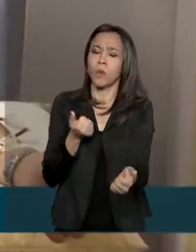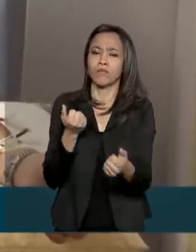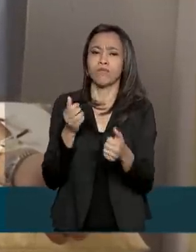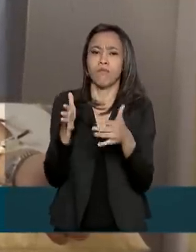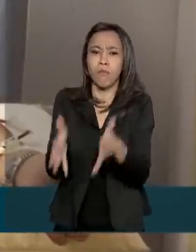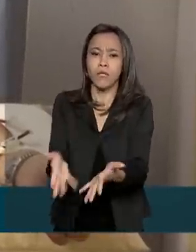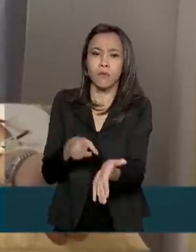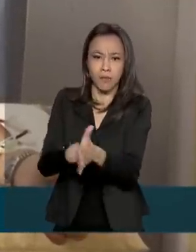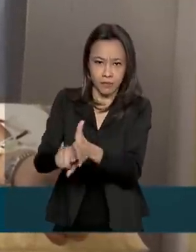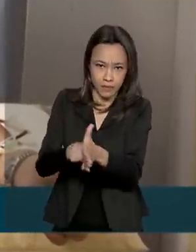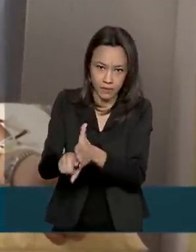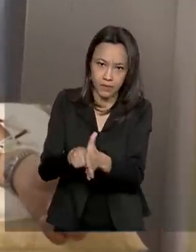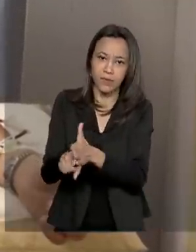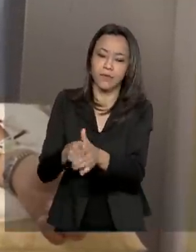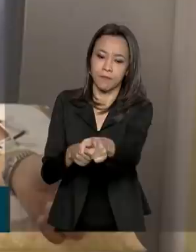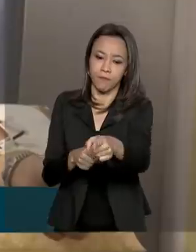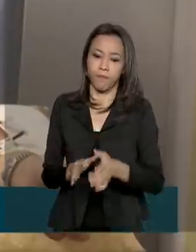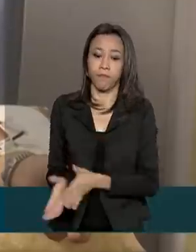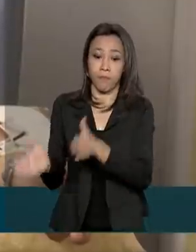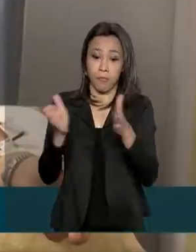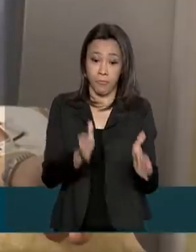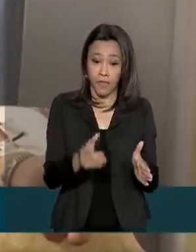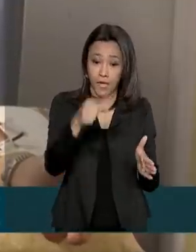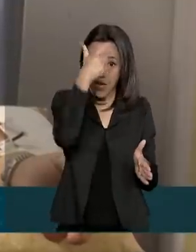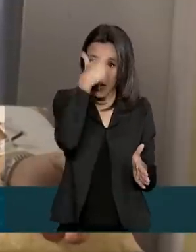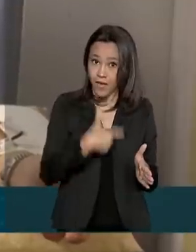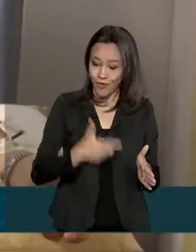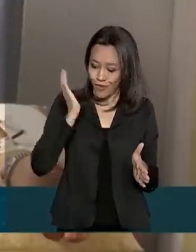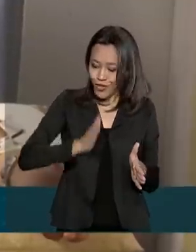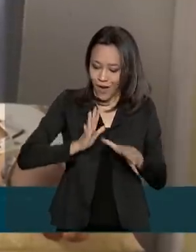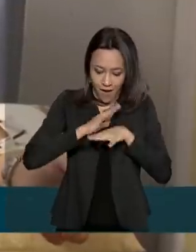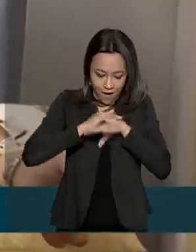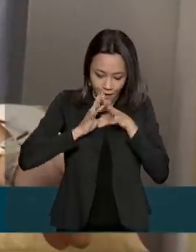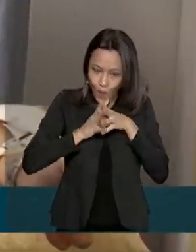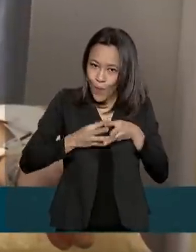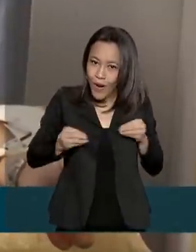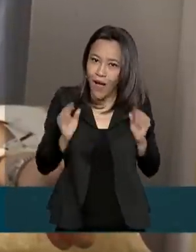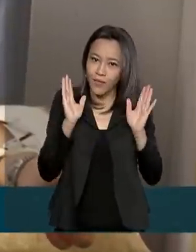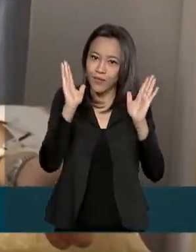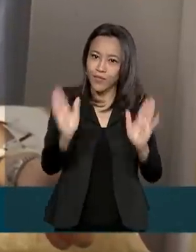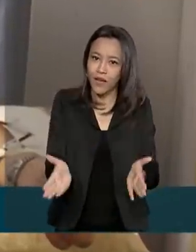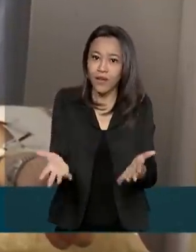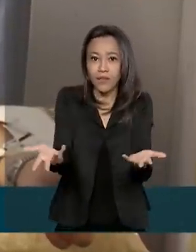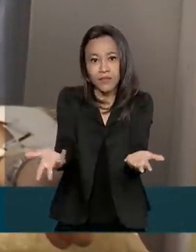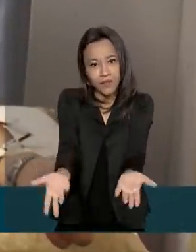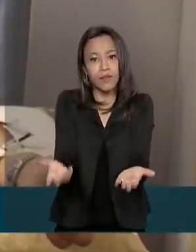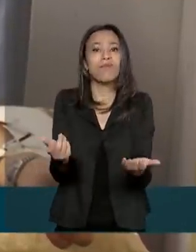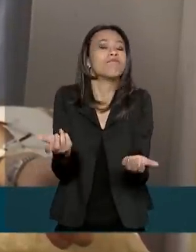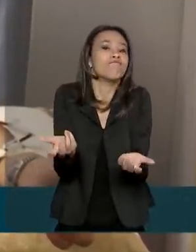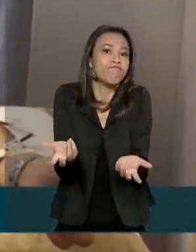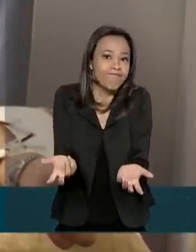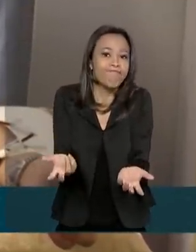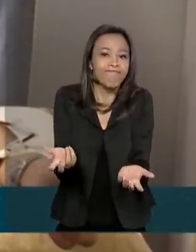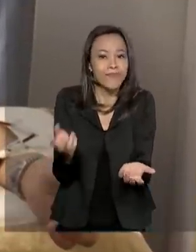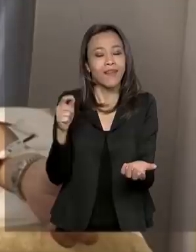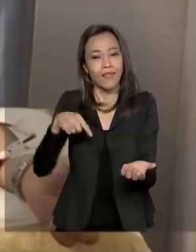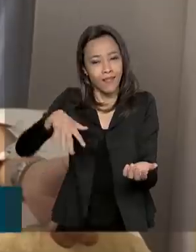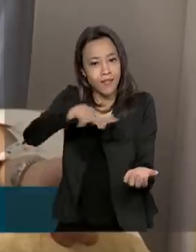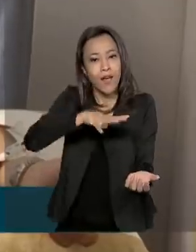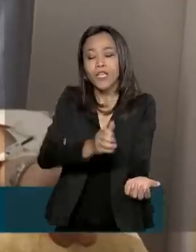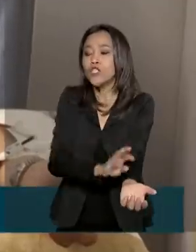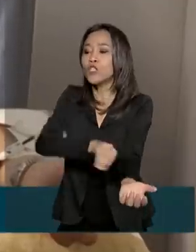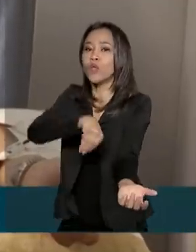estudo. Depois que a gente teve a bênção de sair curado, então a gente tem que ter problemas para essa área de